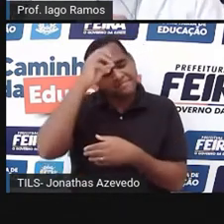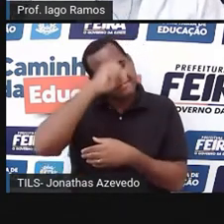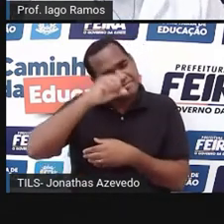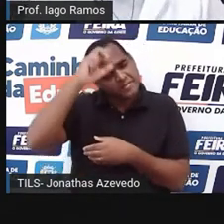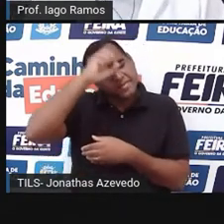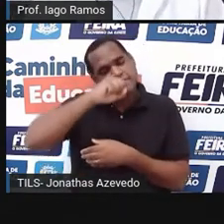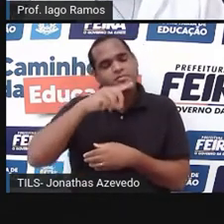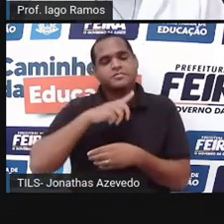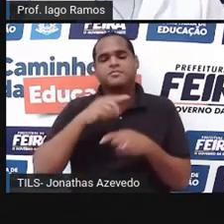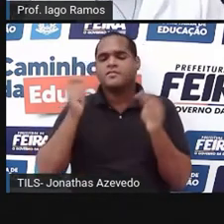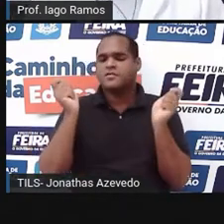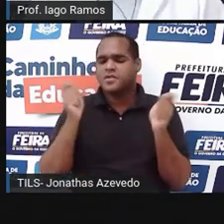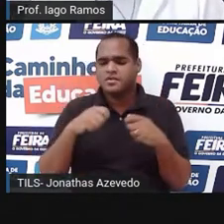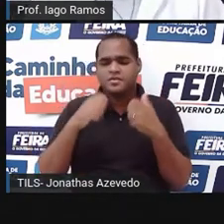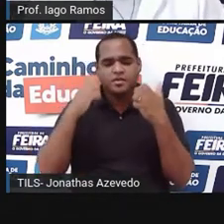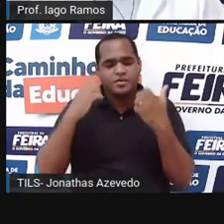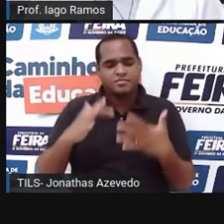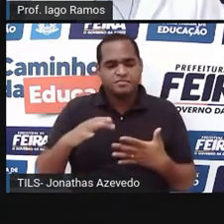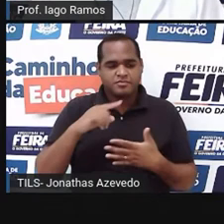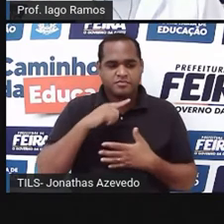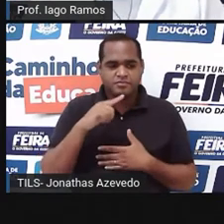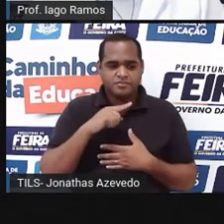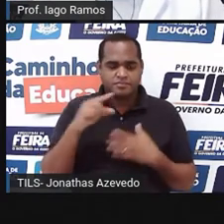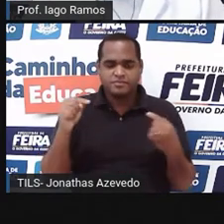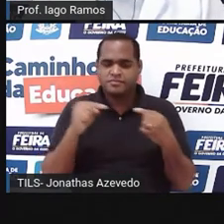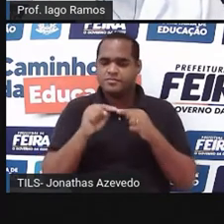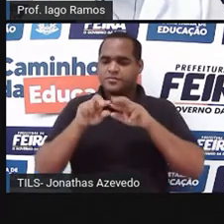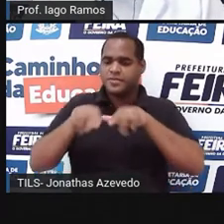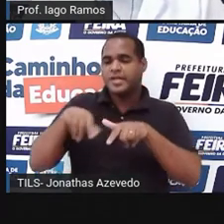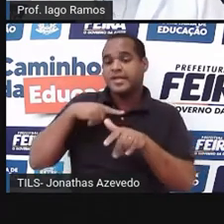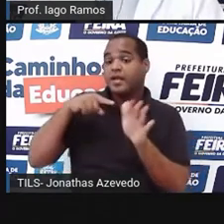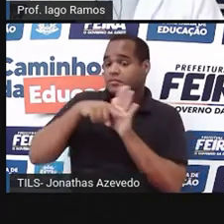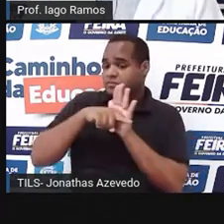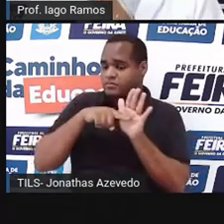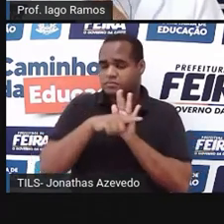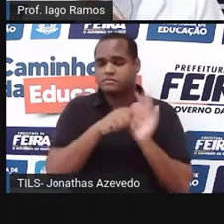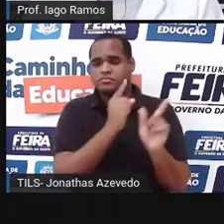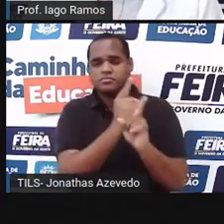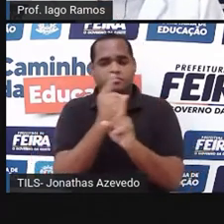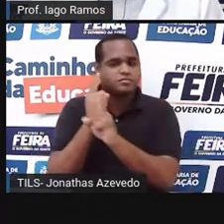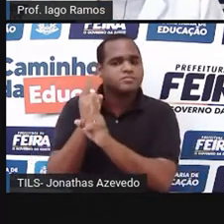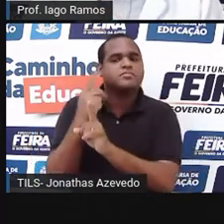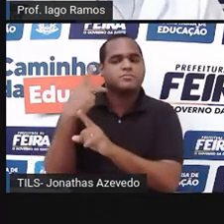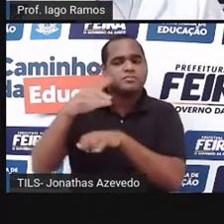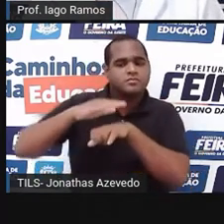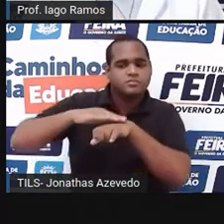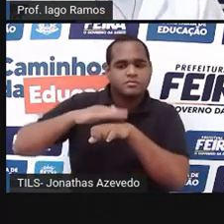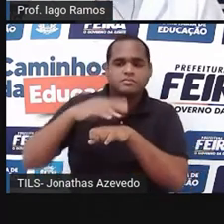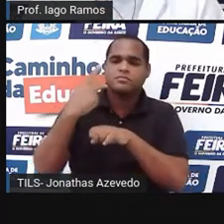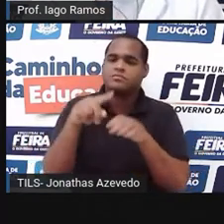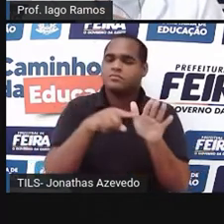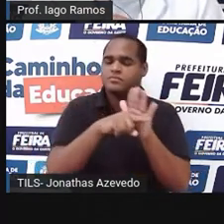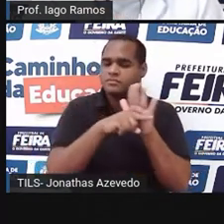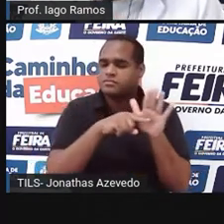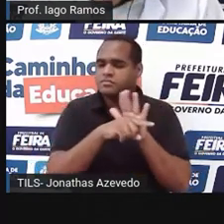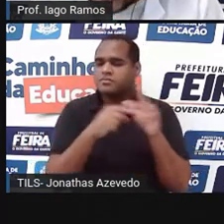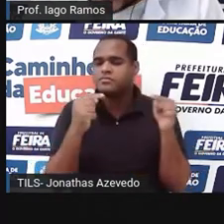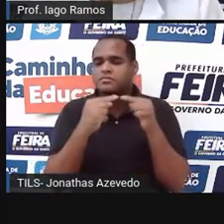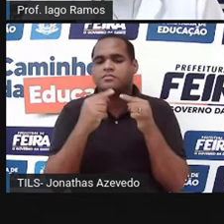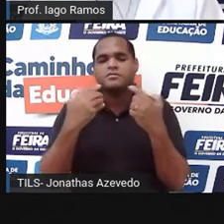pode usar sim dessa tarefa de investigação. E essa tarefa de investigação é uma